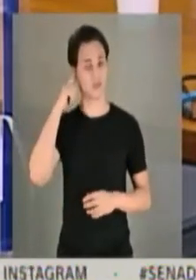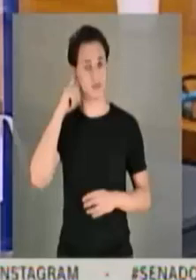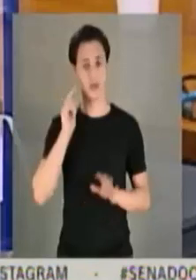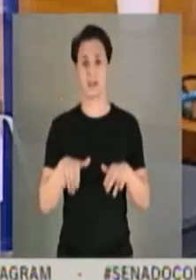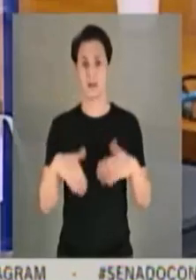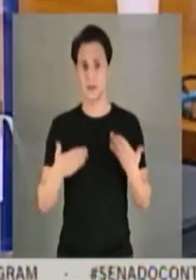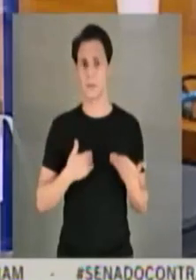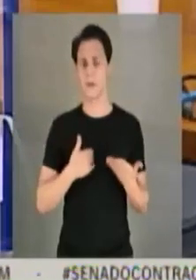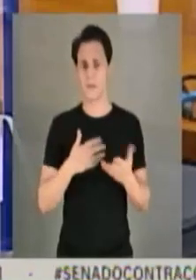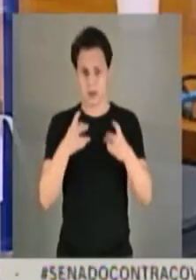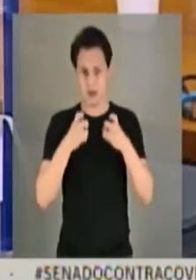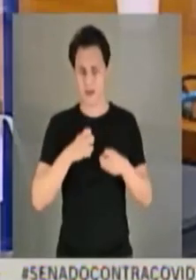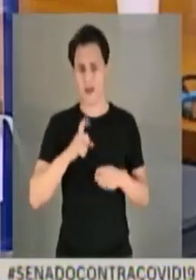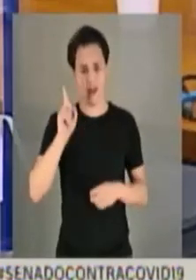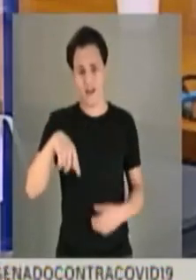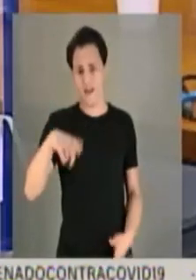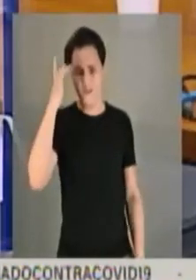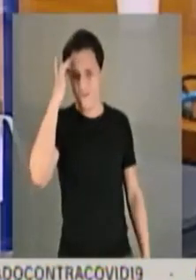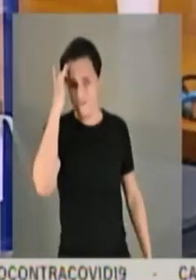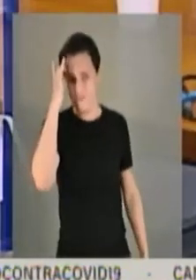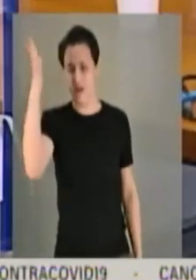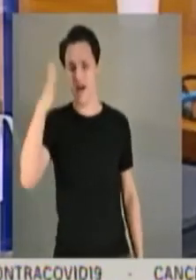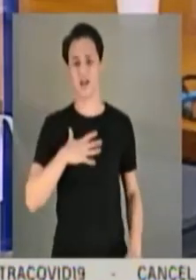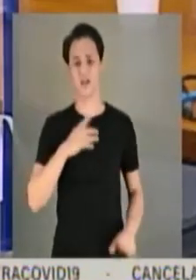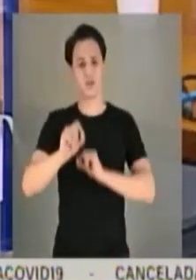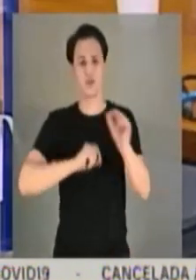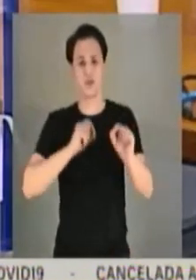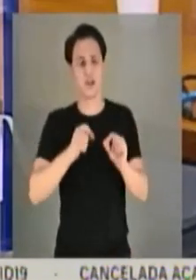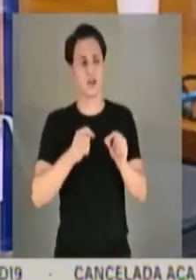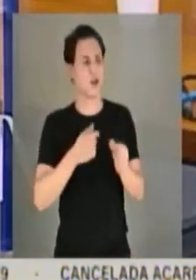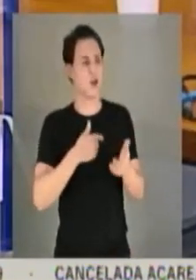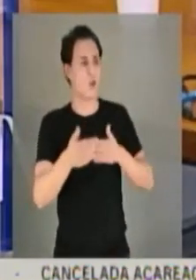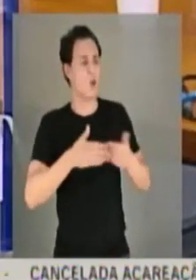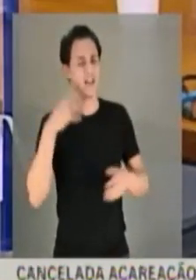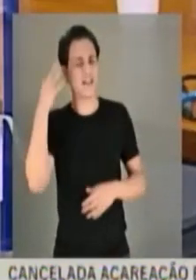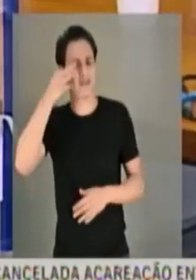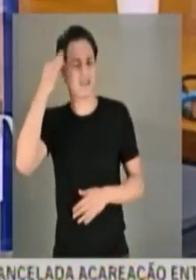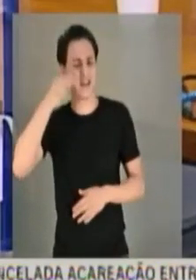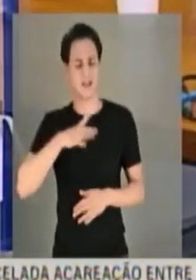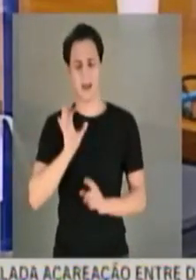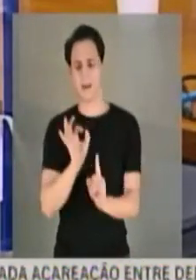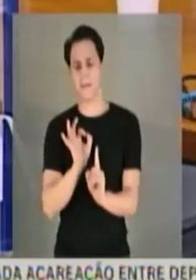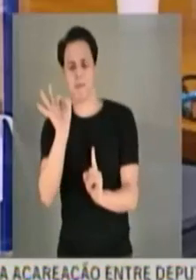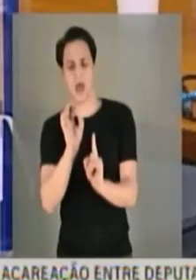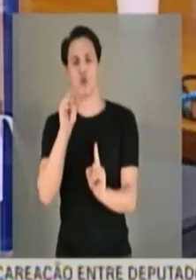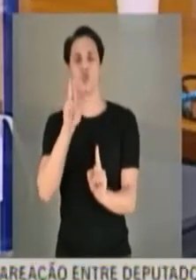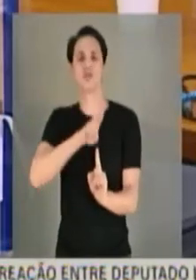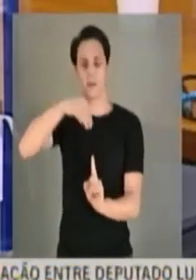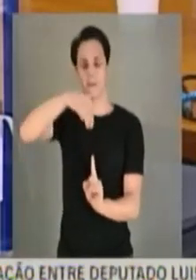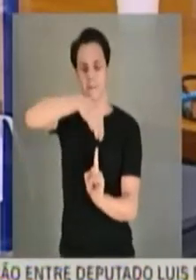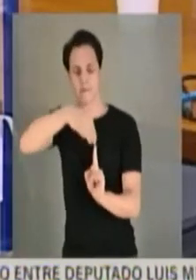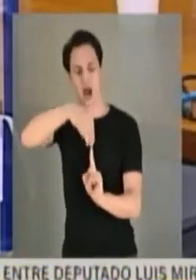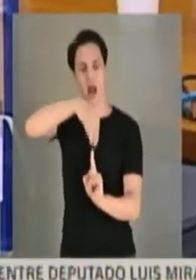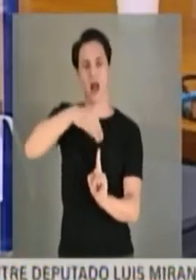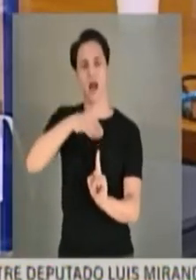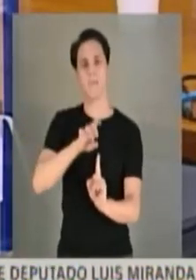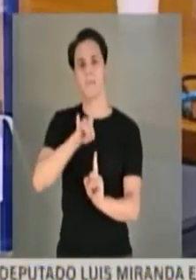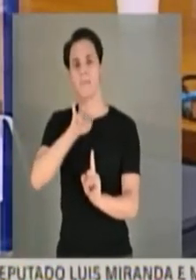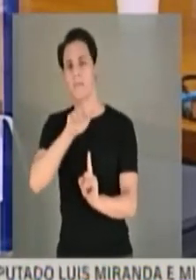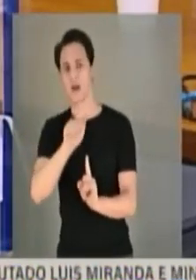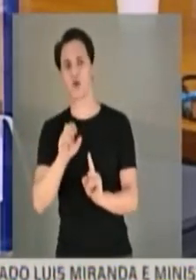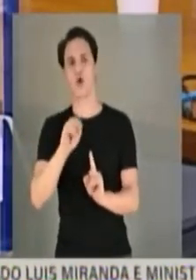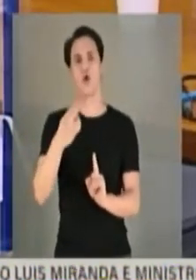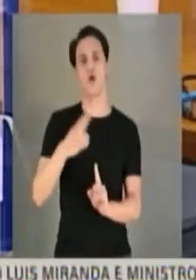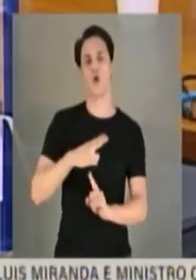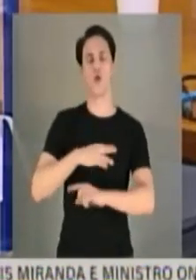veja como é fácil demolir e desconstruir qualquer tese ligada a percentual de médias ou de movimento cíclico de